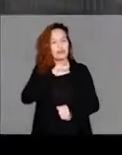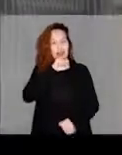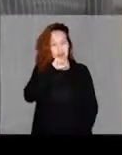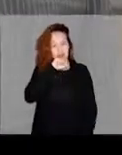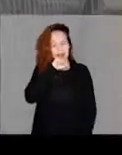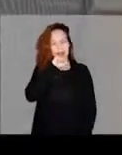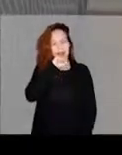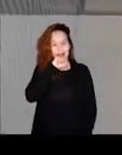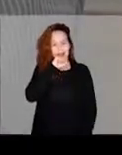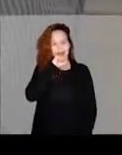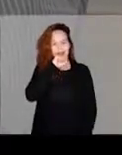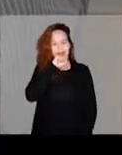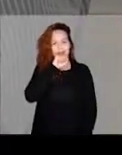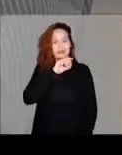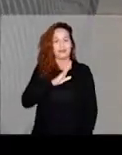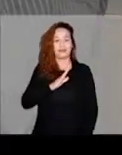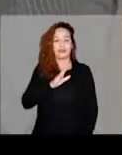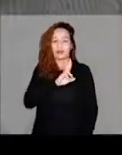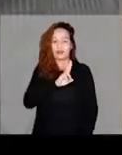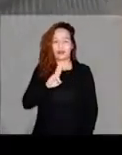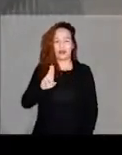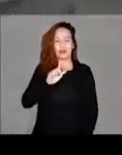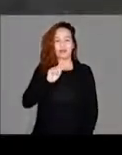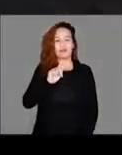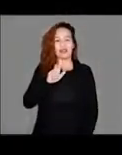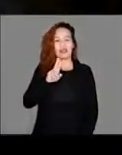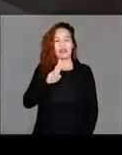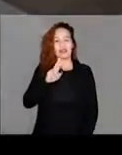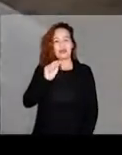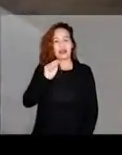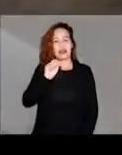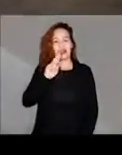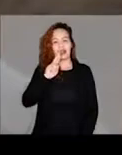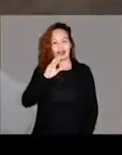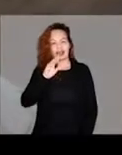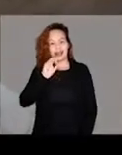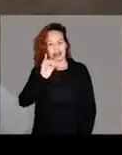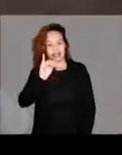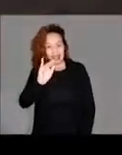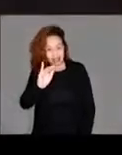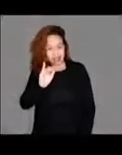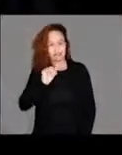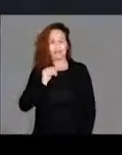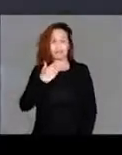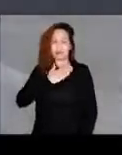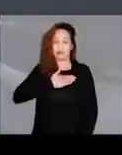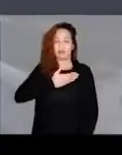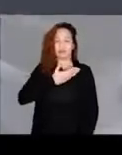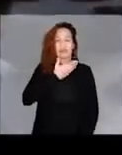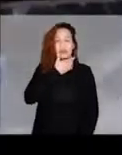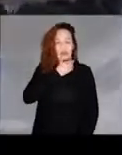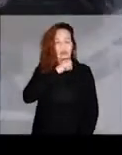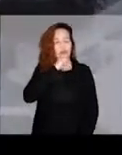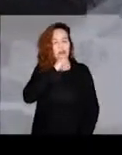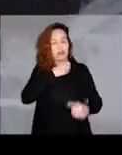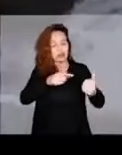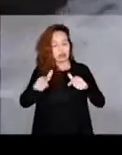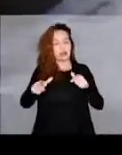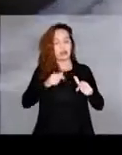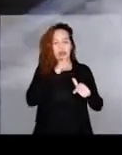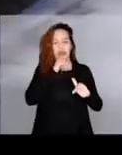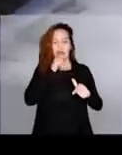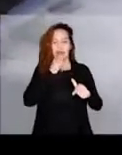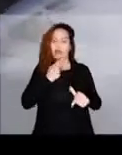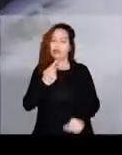importantes da minha vida. As de meu pai, Guarací Silveira. Ele vinha para cá a negócios e aí eu